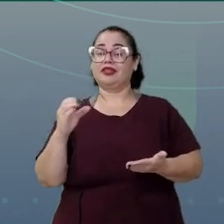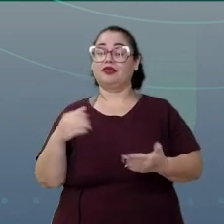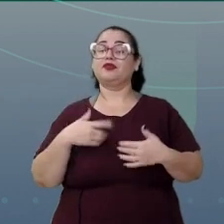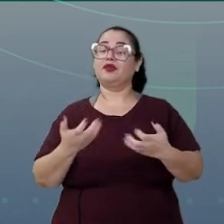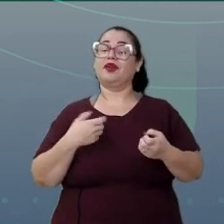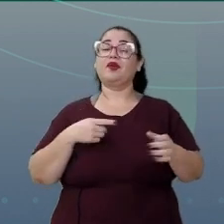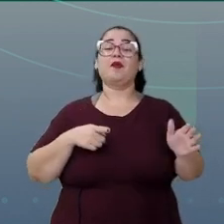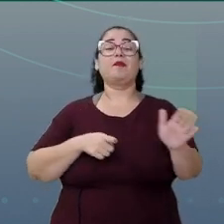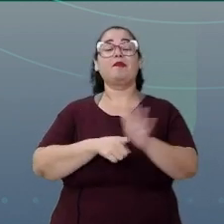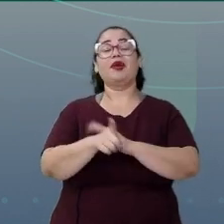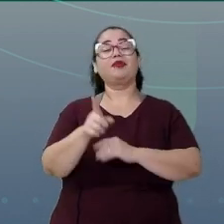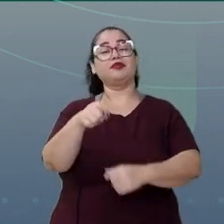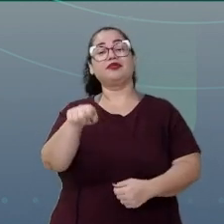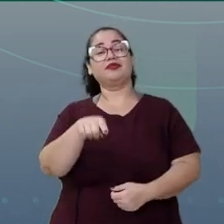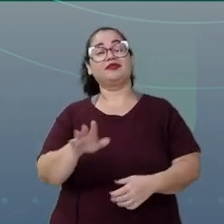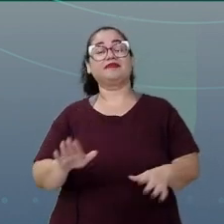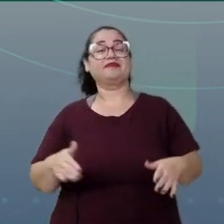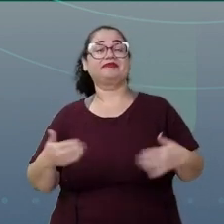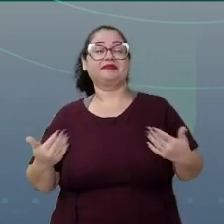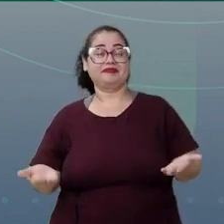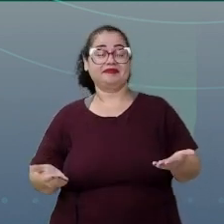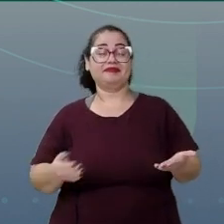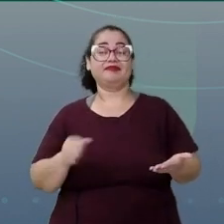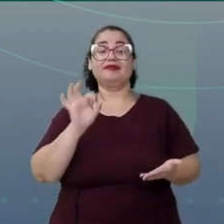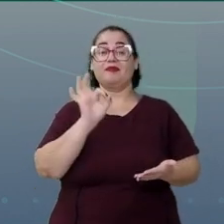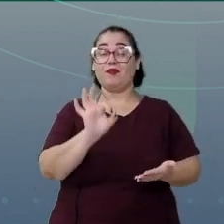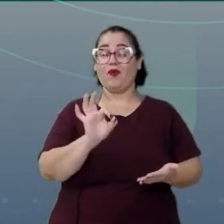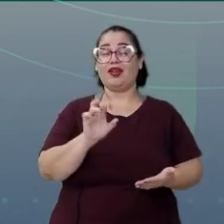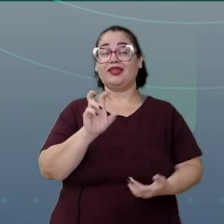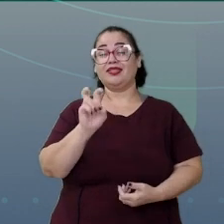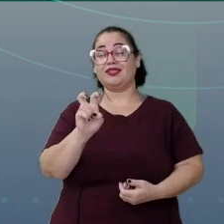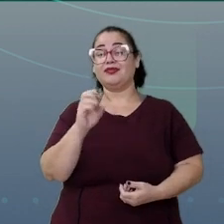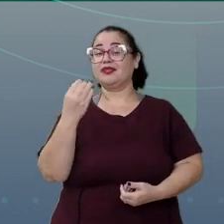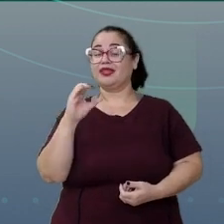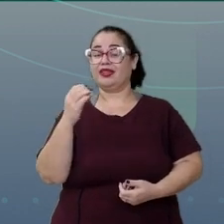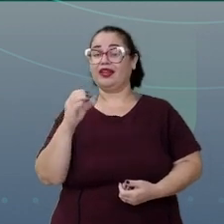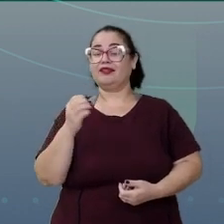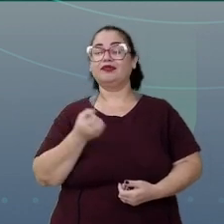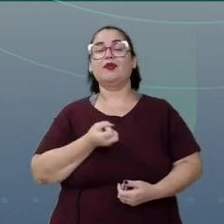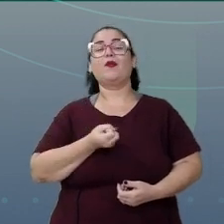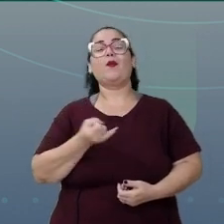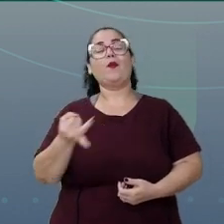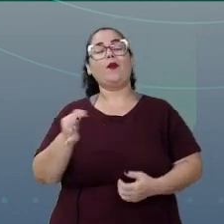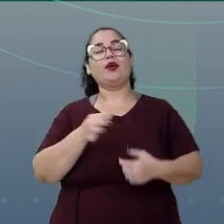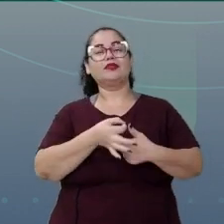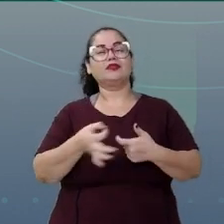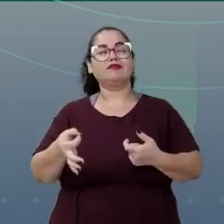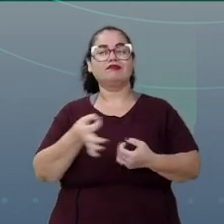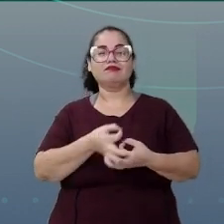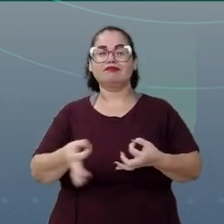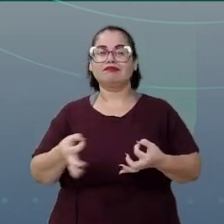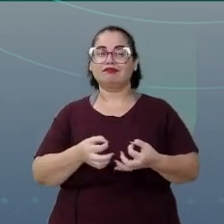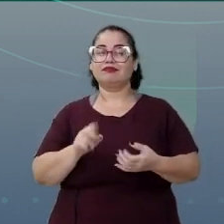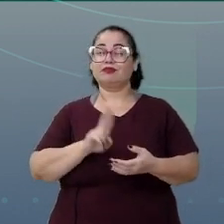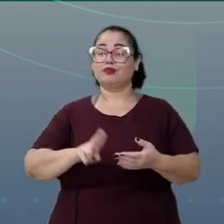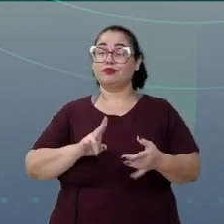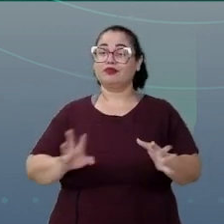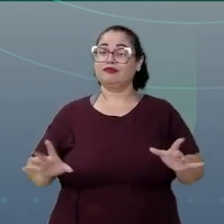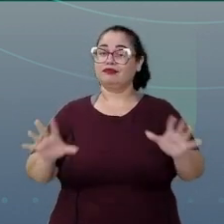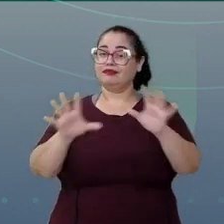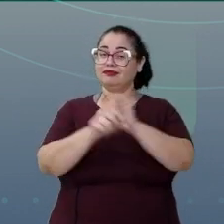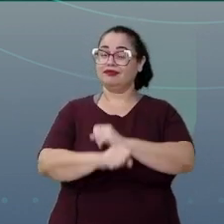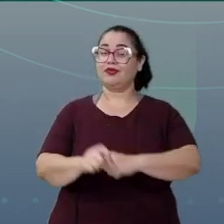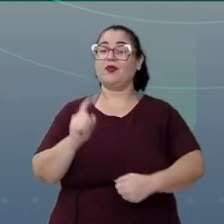E eu quero te perguntar. E aí? Com a moeda de cinco centavos, quantas moedas eu vou utilizar